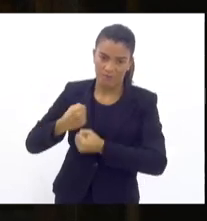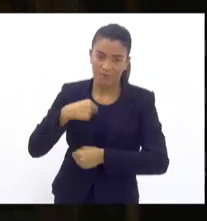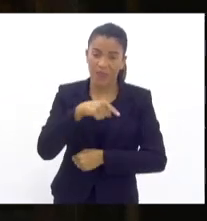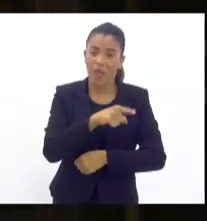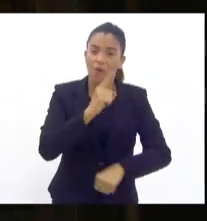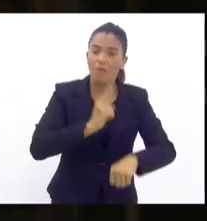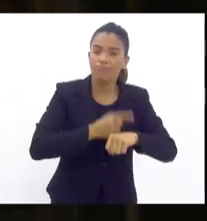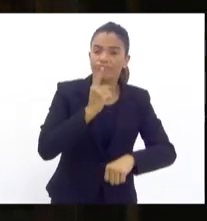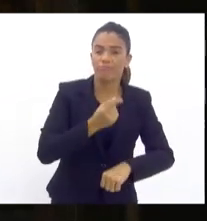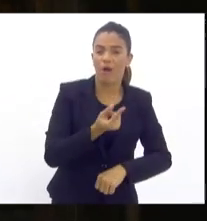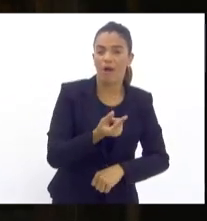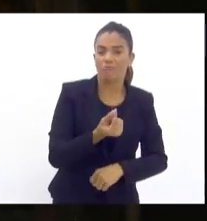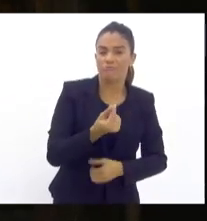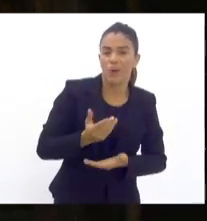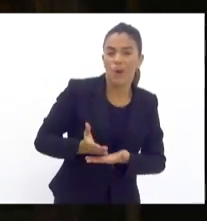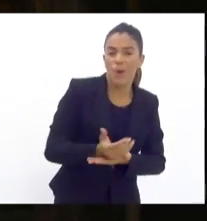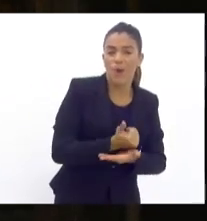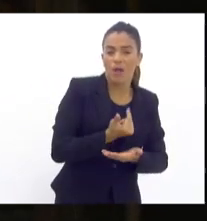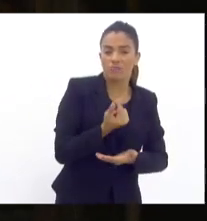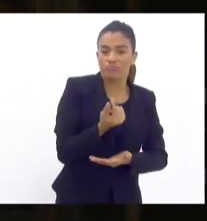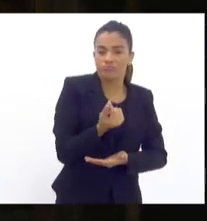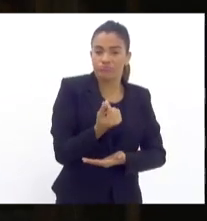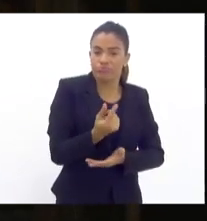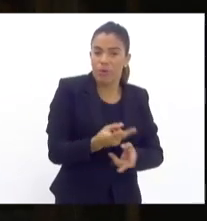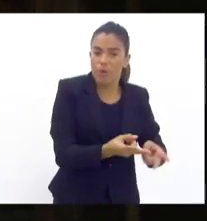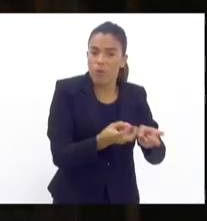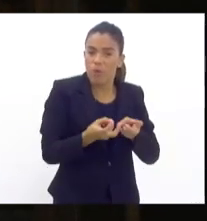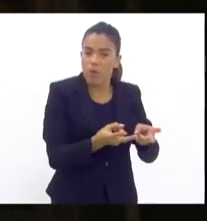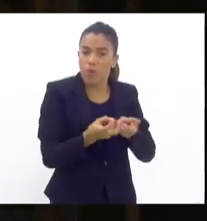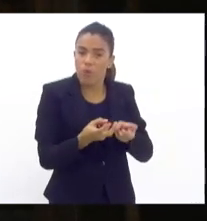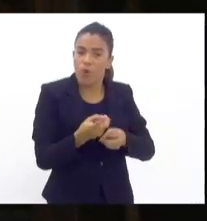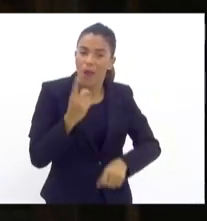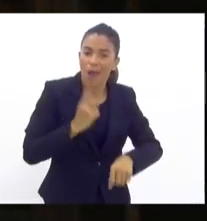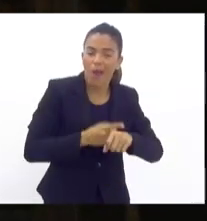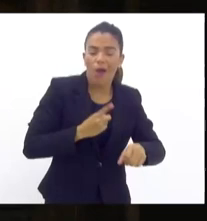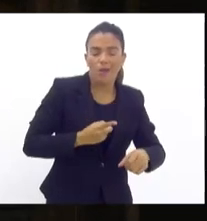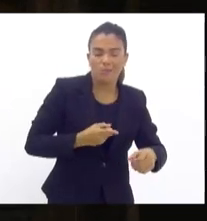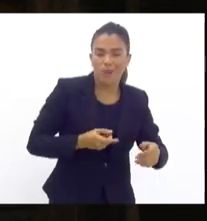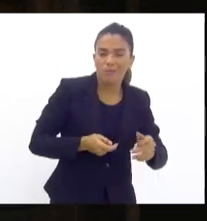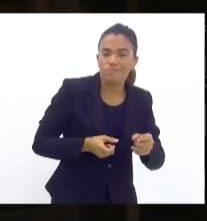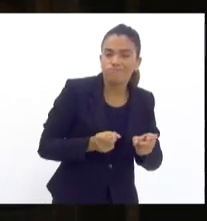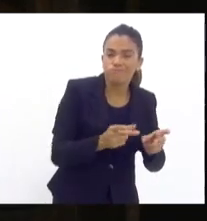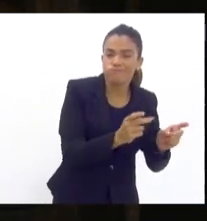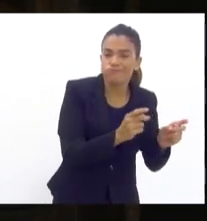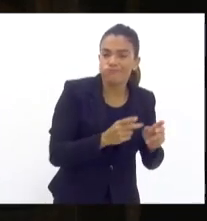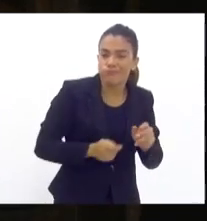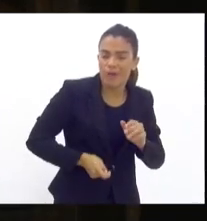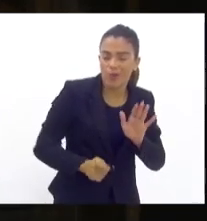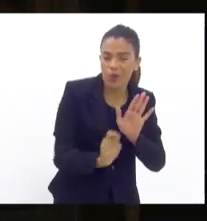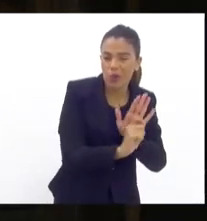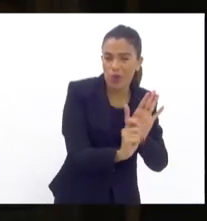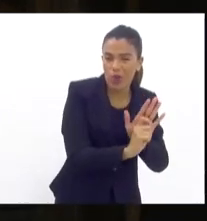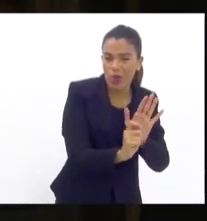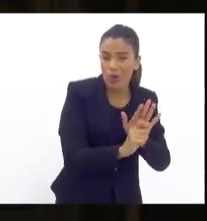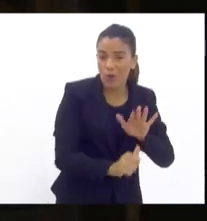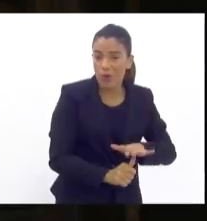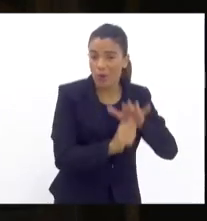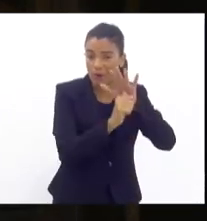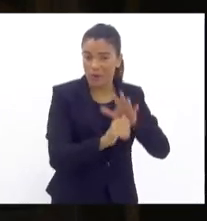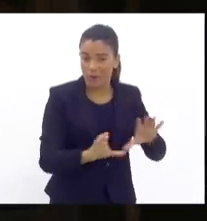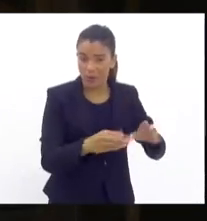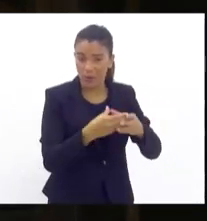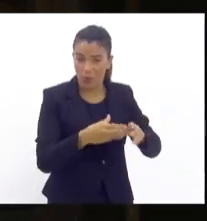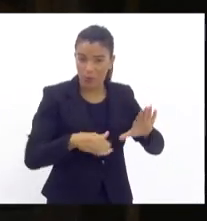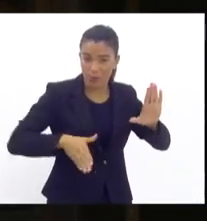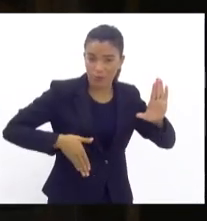imediata, uma fonte de renda exponencial para o tráfico de drogas, em que o líder da facção participa diretamente